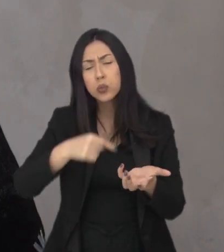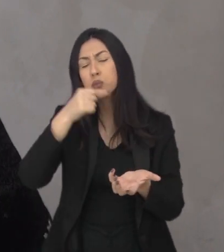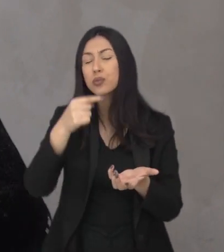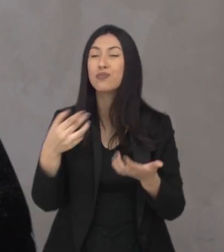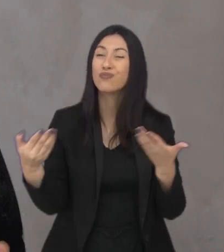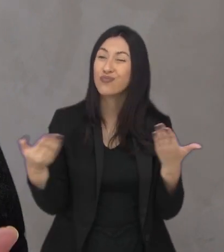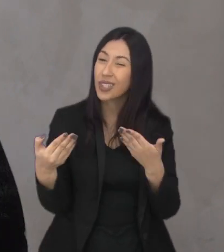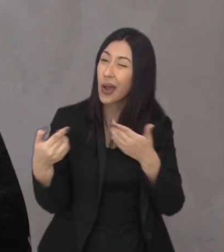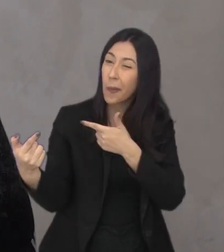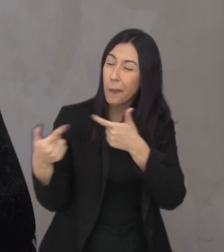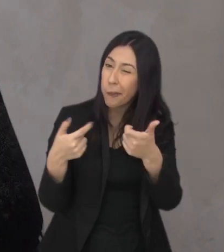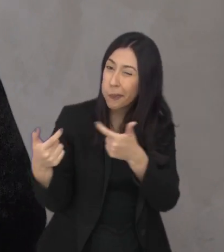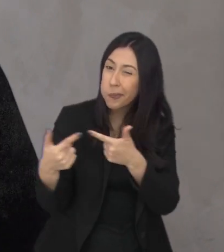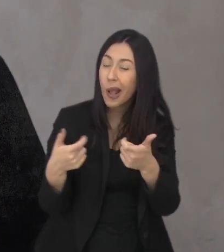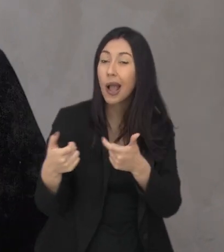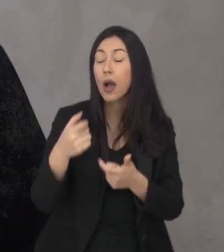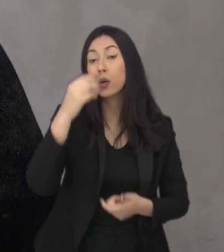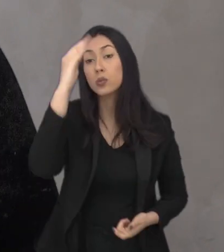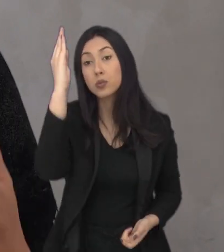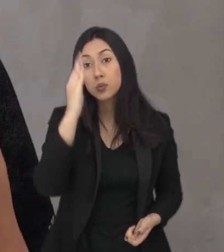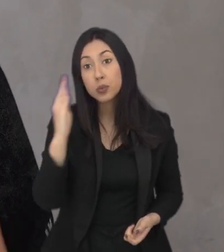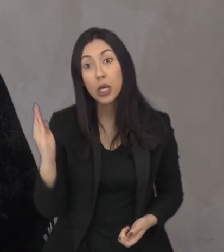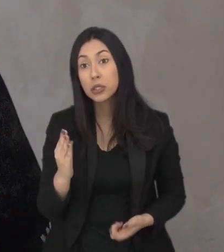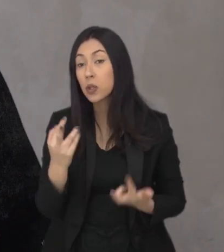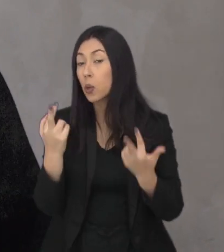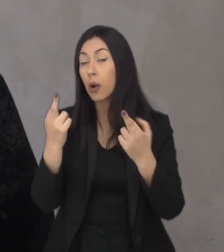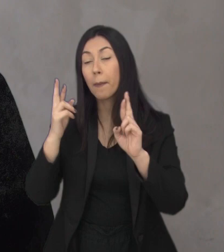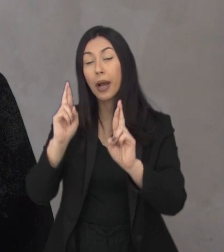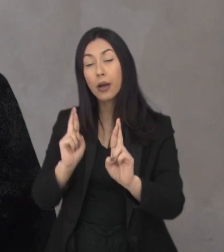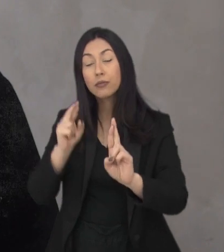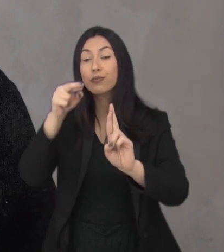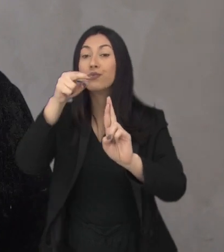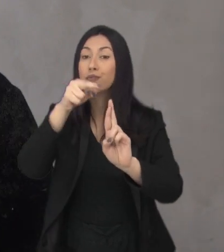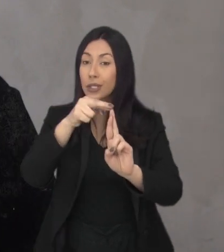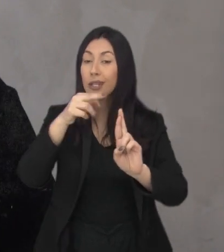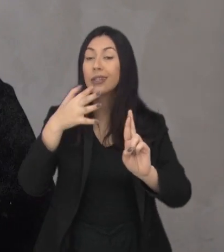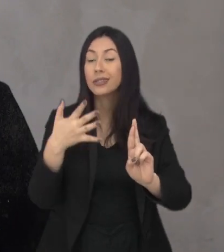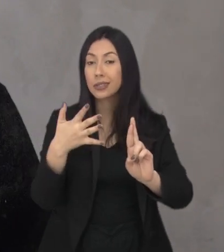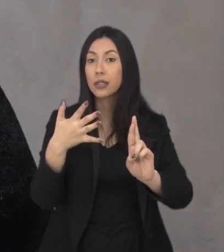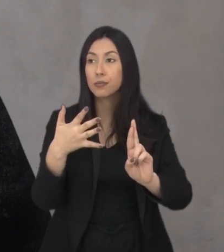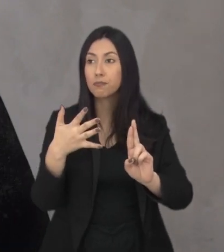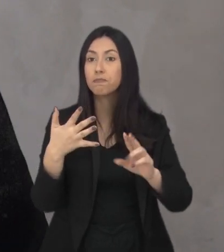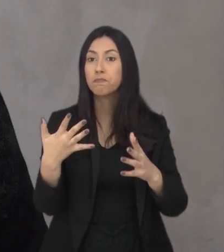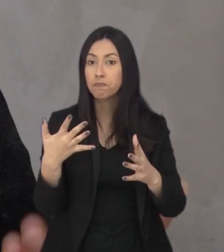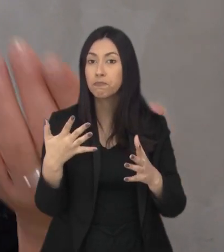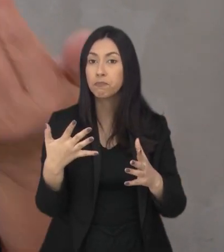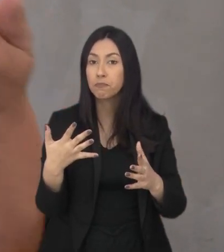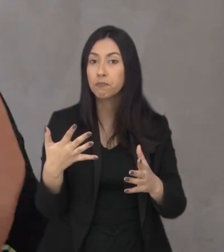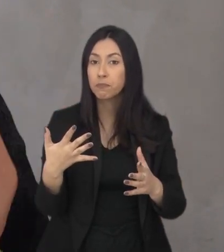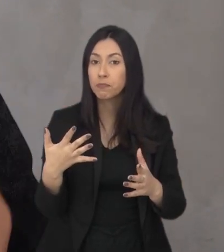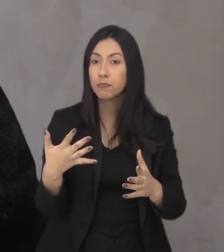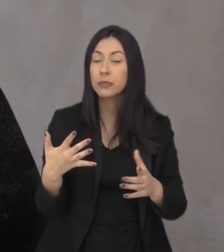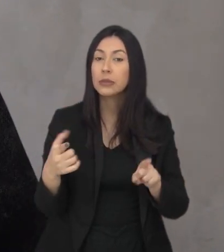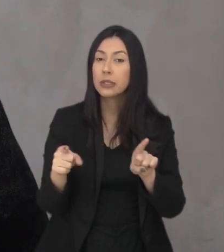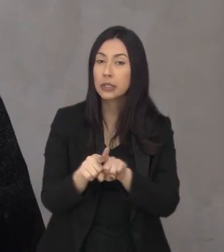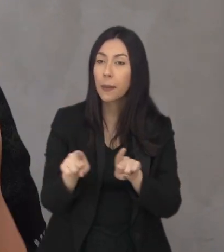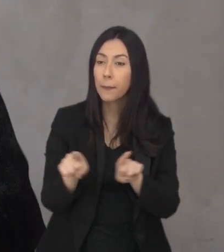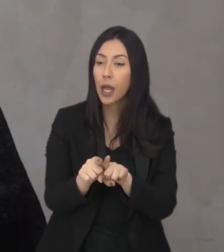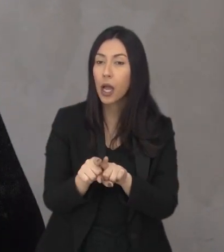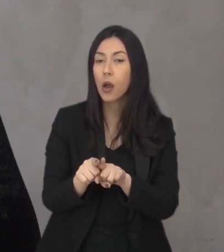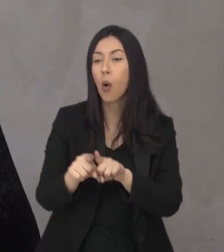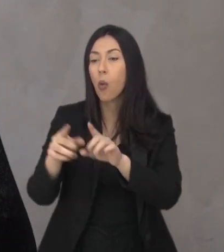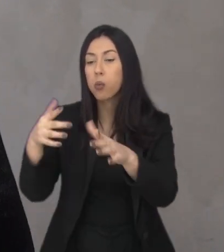inteiro. Agora com a guerra o Brasil foi uma referência muito grande de trazer os mil